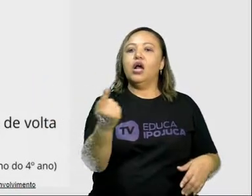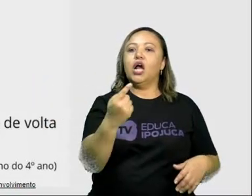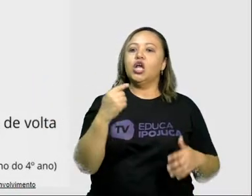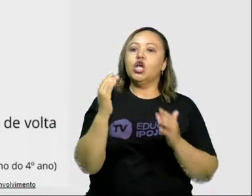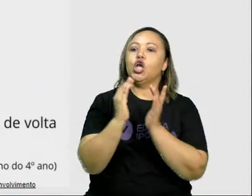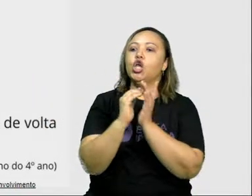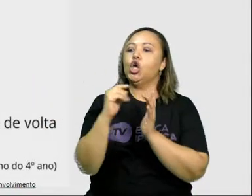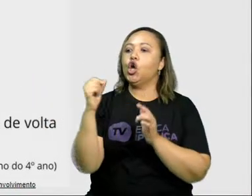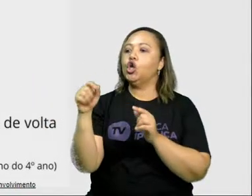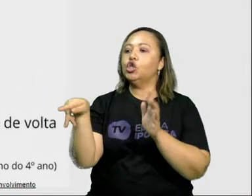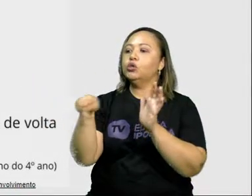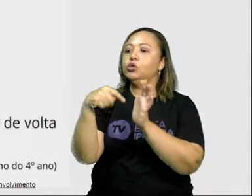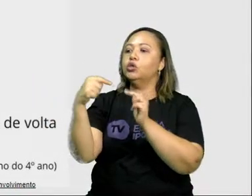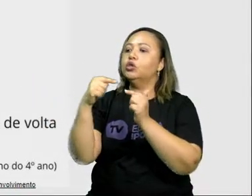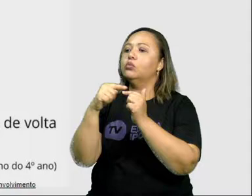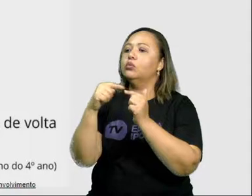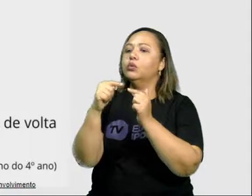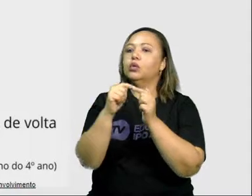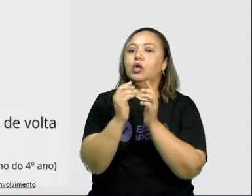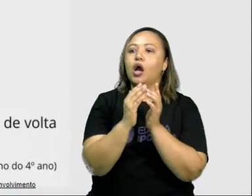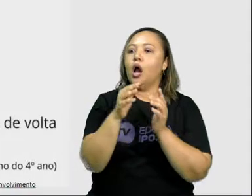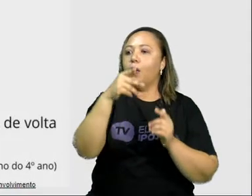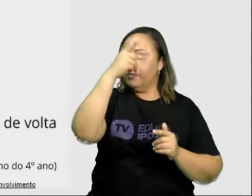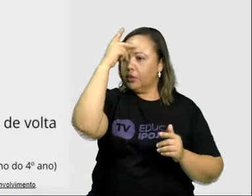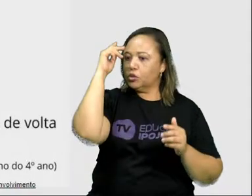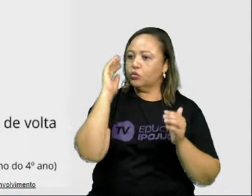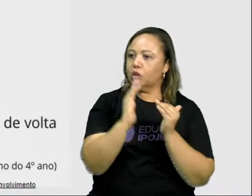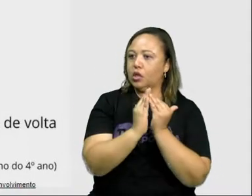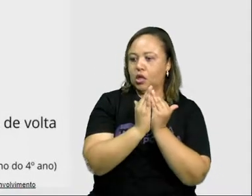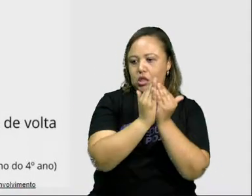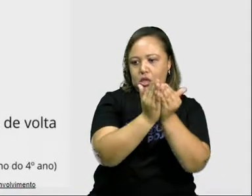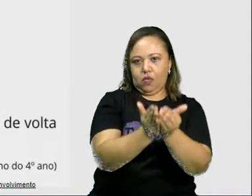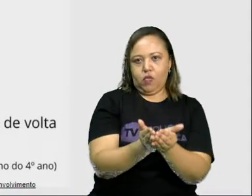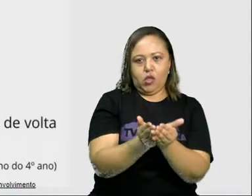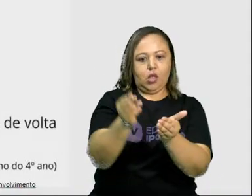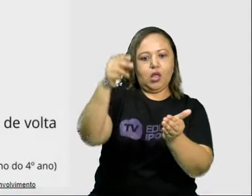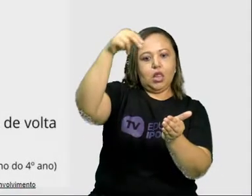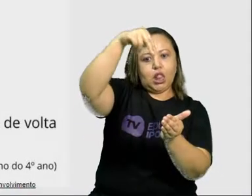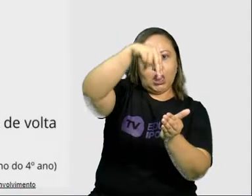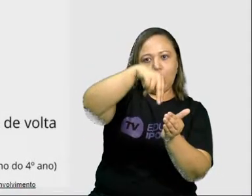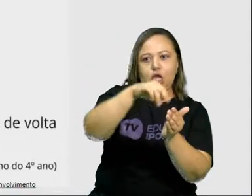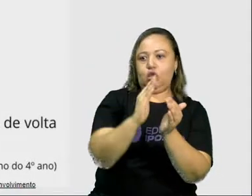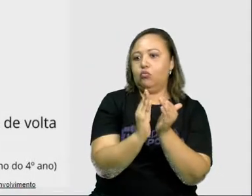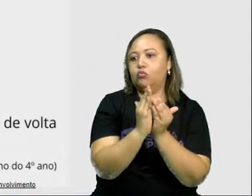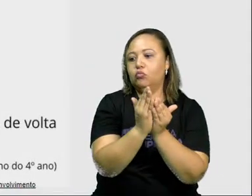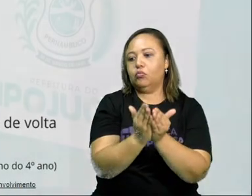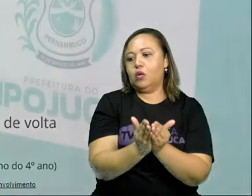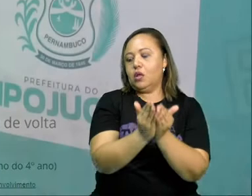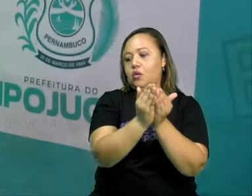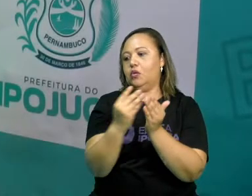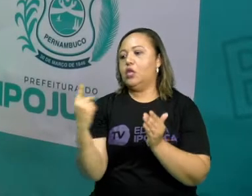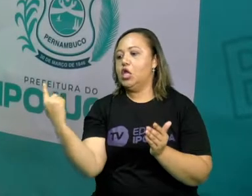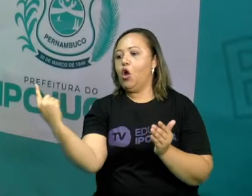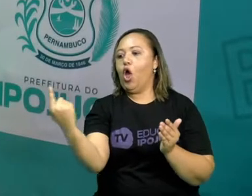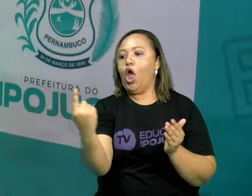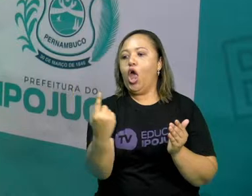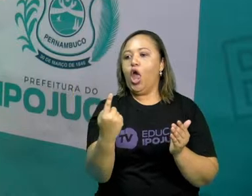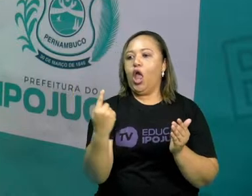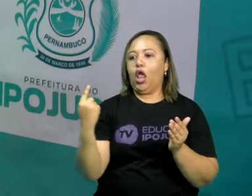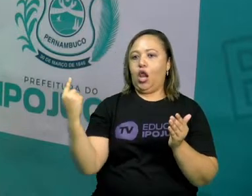navegadores. Eu não quero dizer que são os navegadores, eu digo que são eles. Troquei o nome